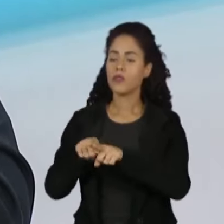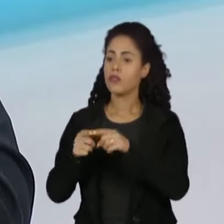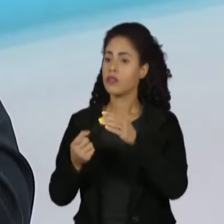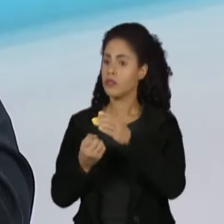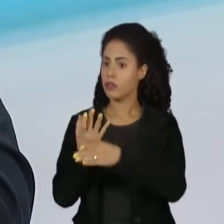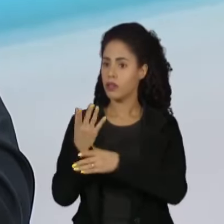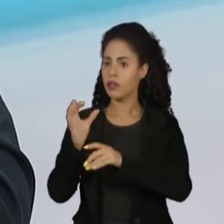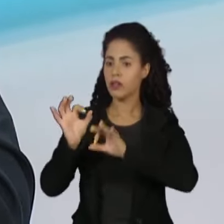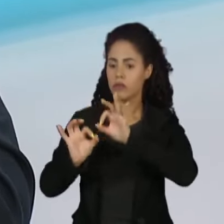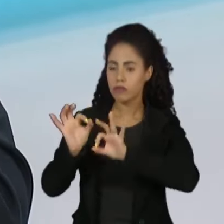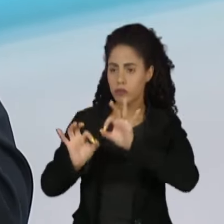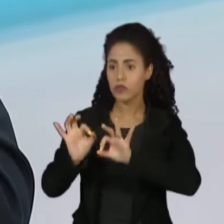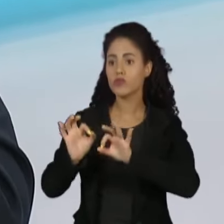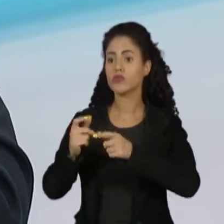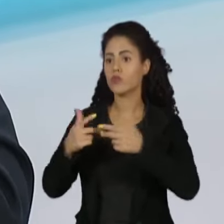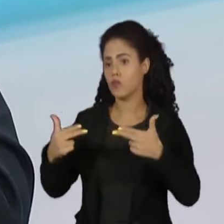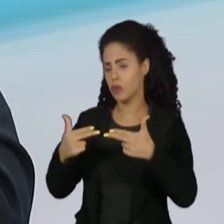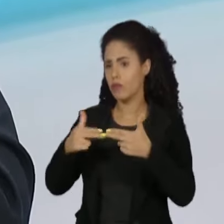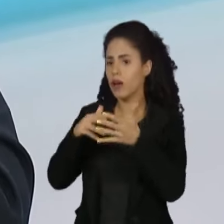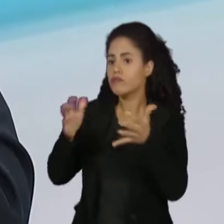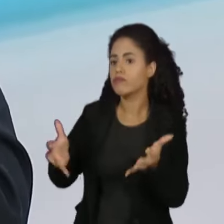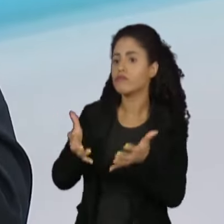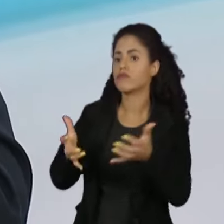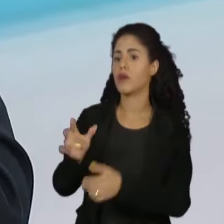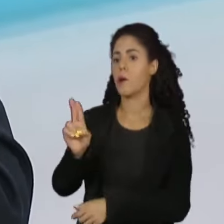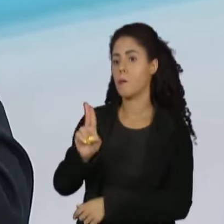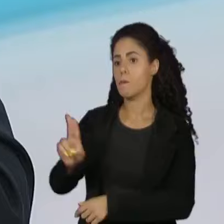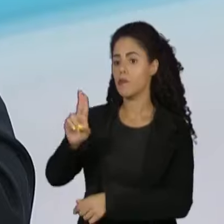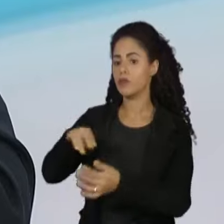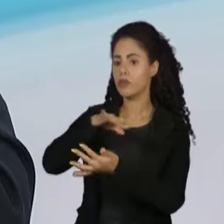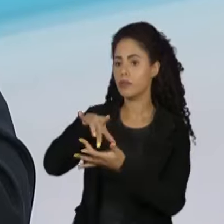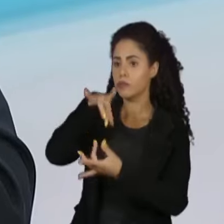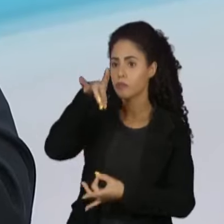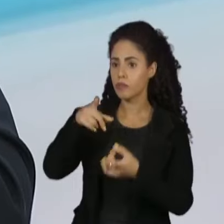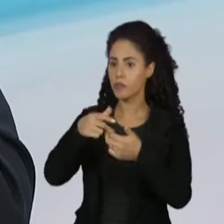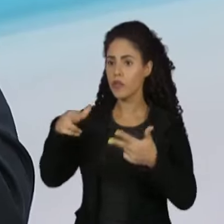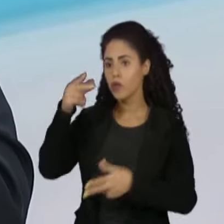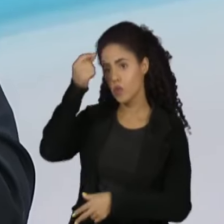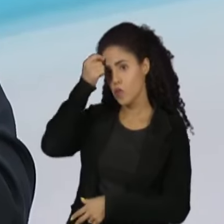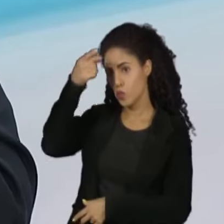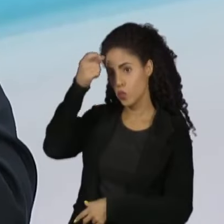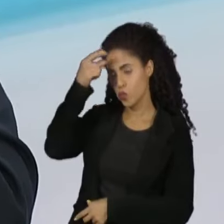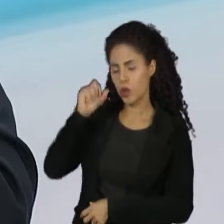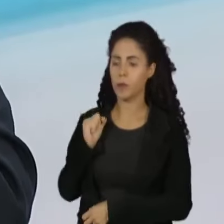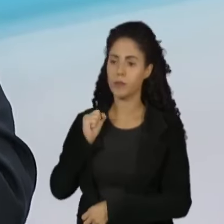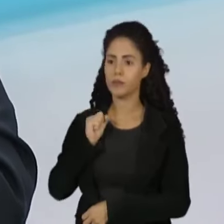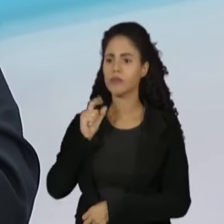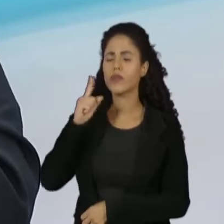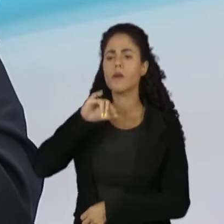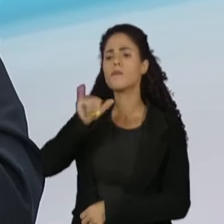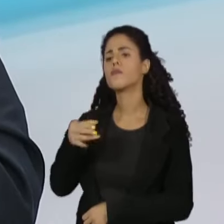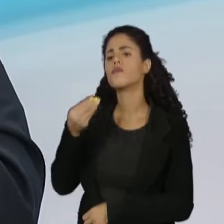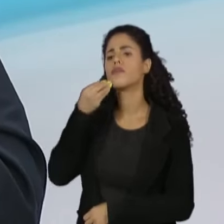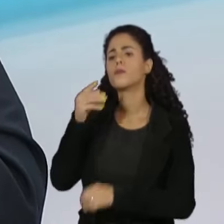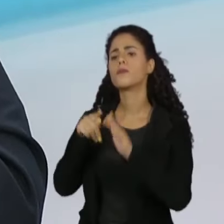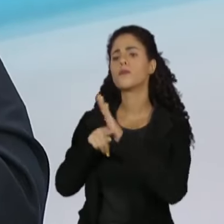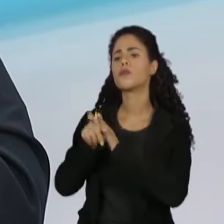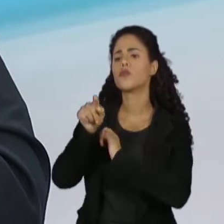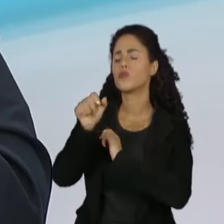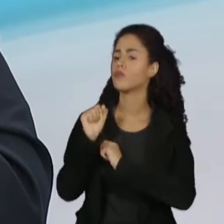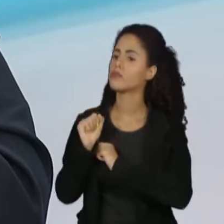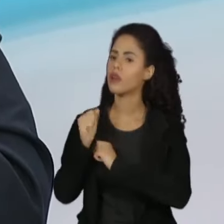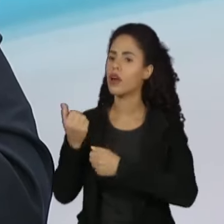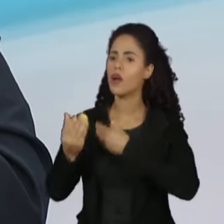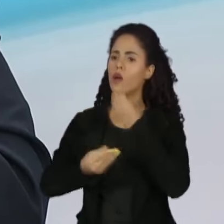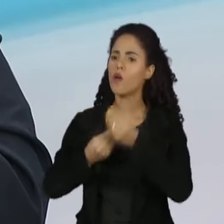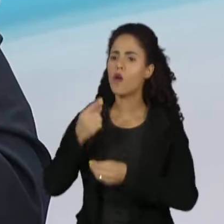cidadania, que tem como um dos eixos estimular o uso democrático de equipamentos culturais. Eu queria aproveitar esse gancho para lhe perguntar, a senhora